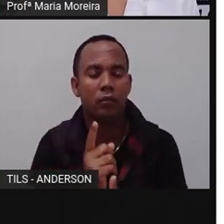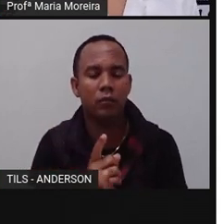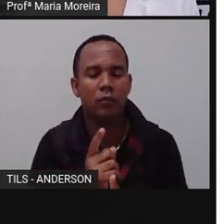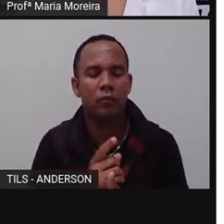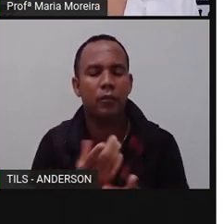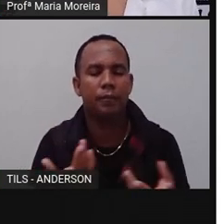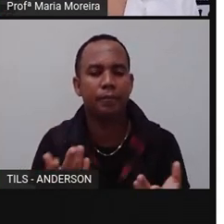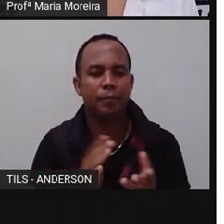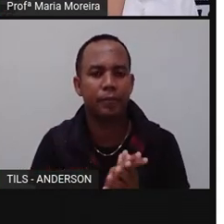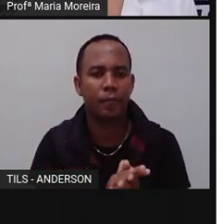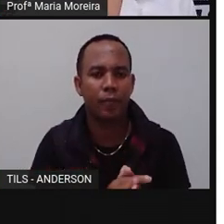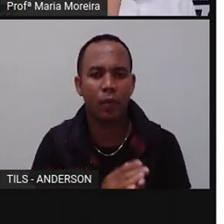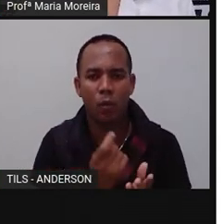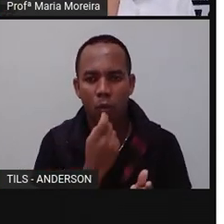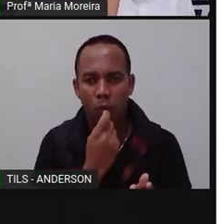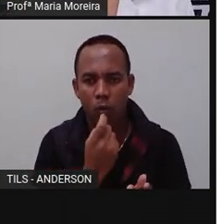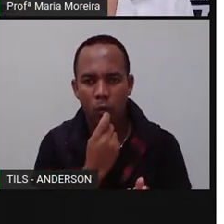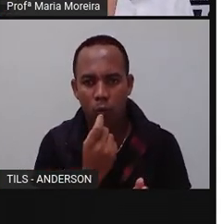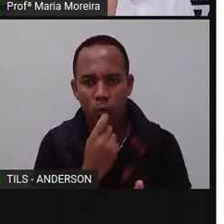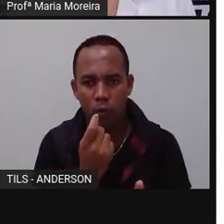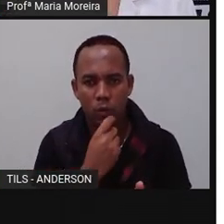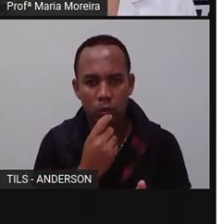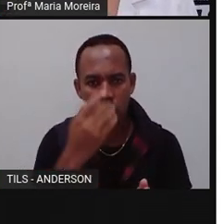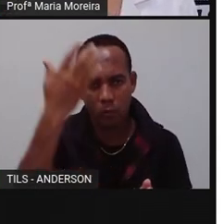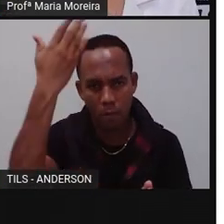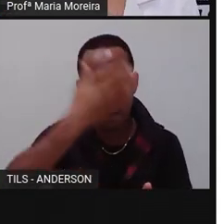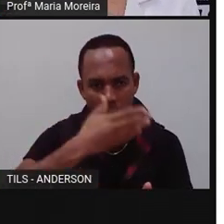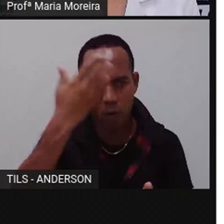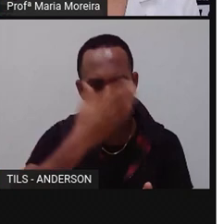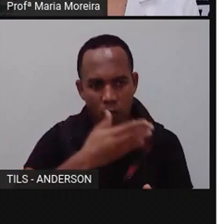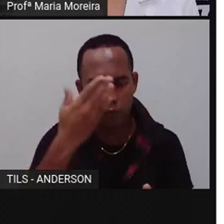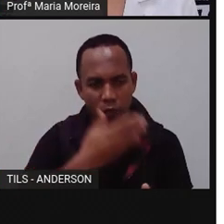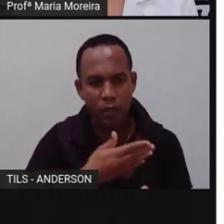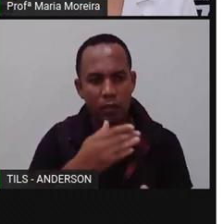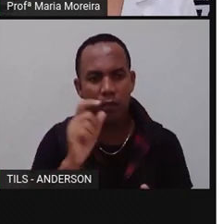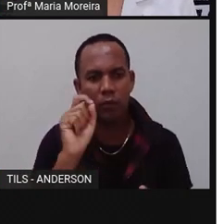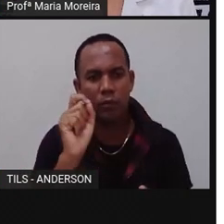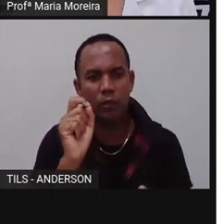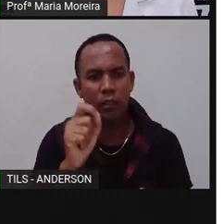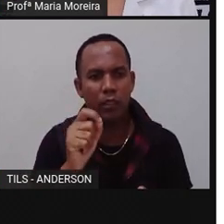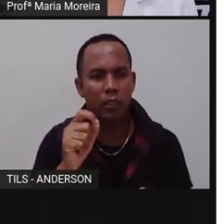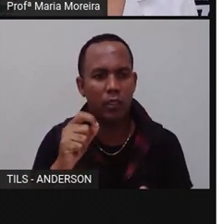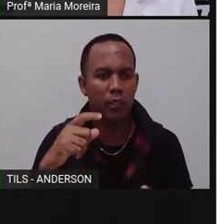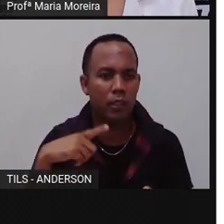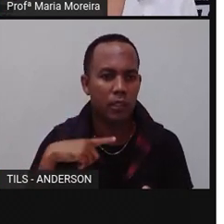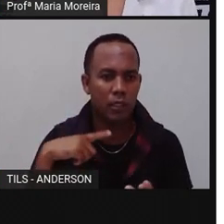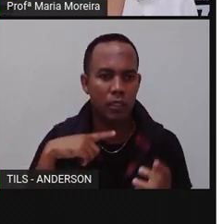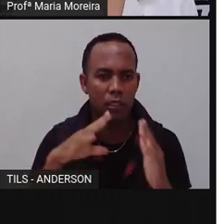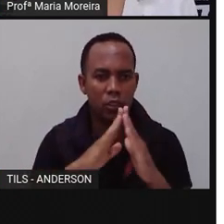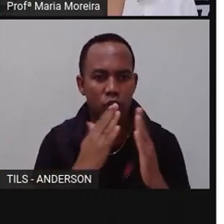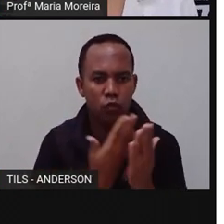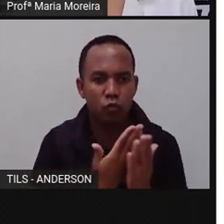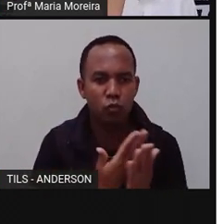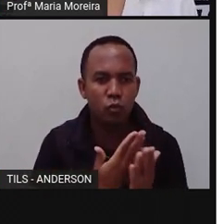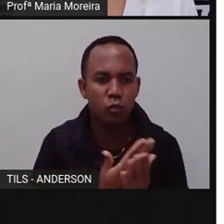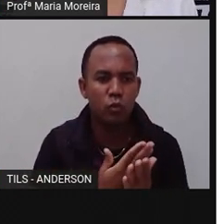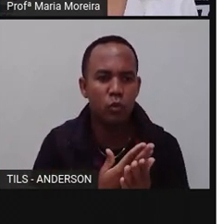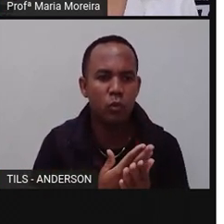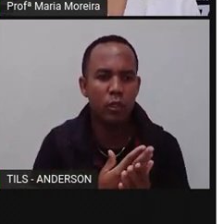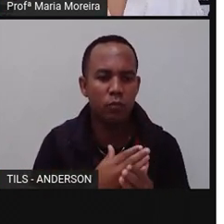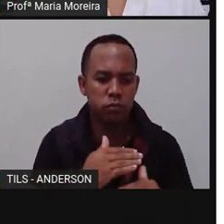Bom, e esses fósseis comprovam essa teoria e também possibilitaram o estudo da evolução